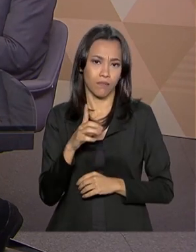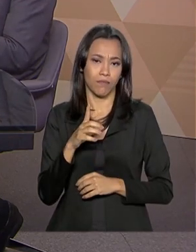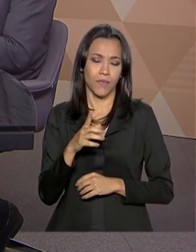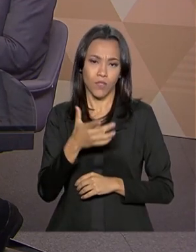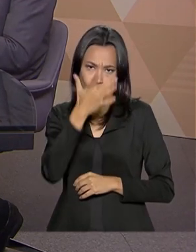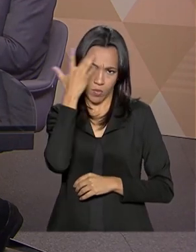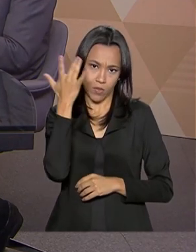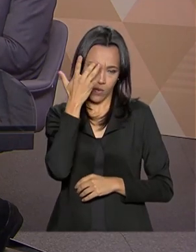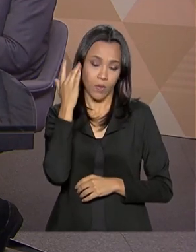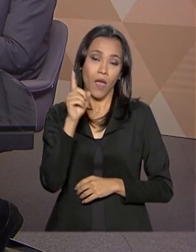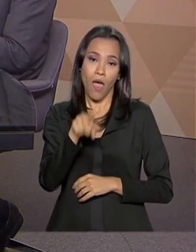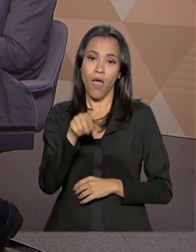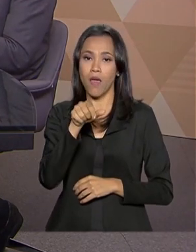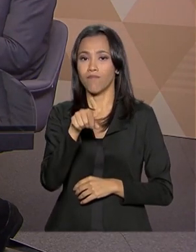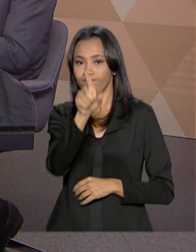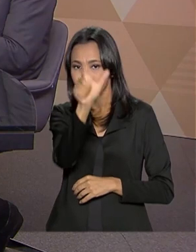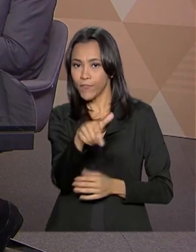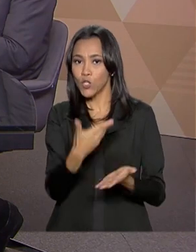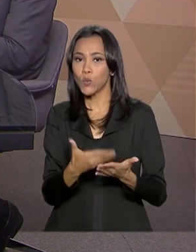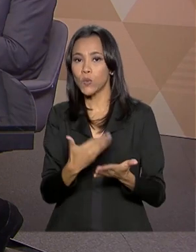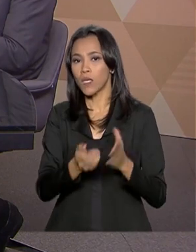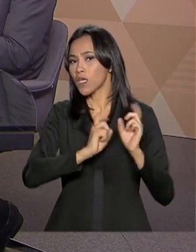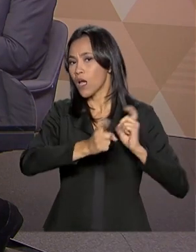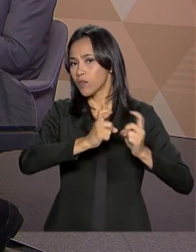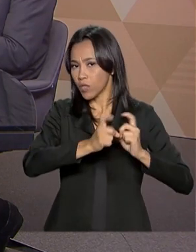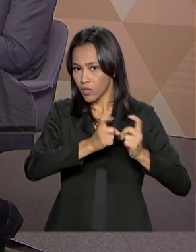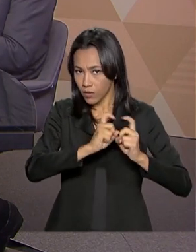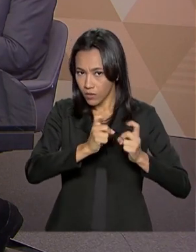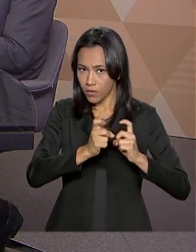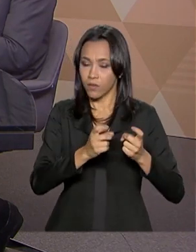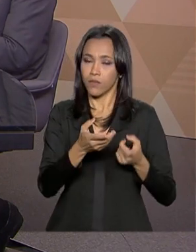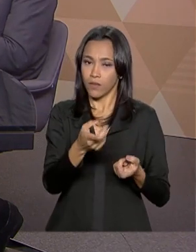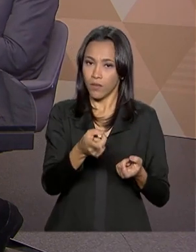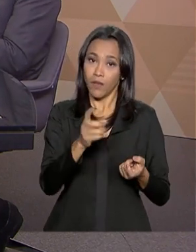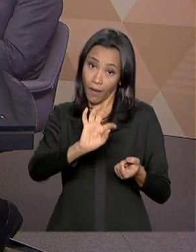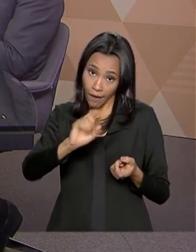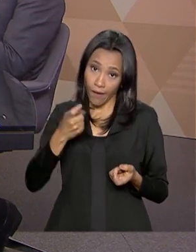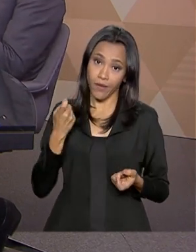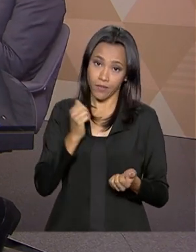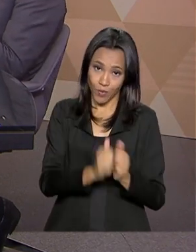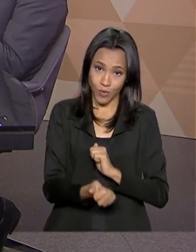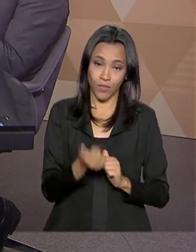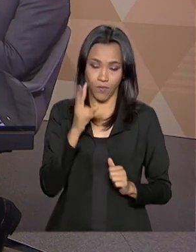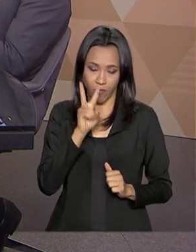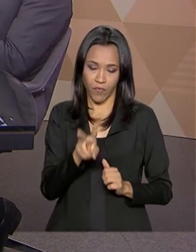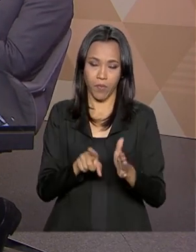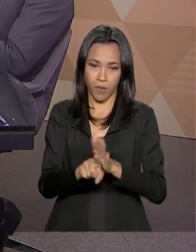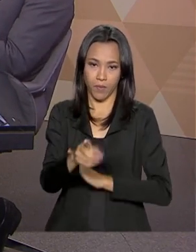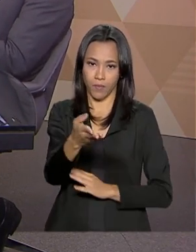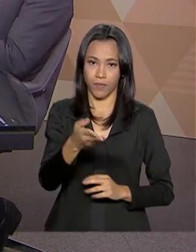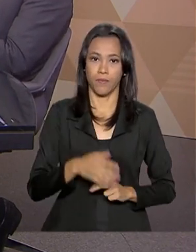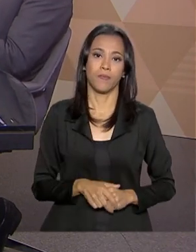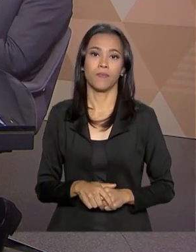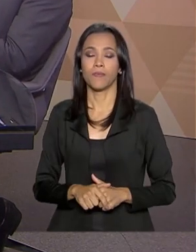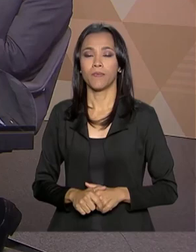Oliveira, ele é estudante de administração de empresas e é ex-atleta. Vamos acompanhar aqui a pergunta dele.